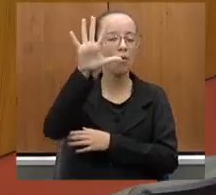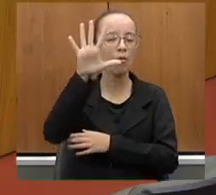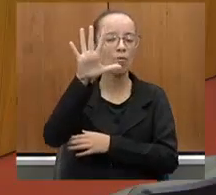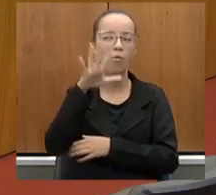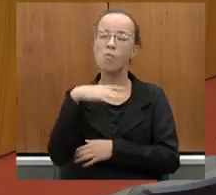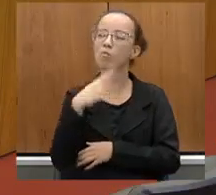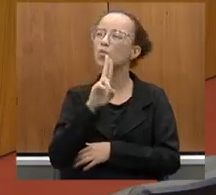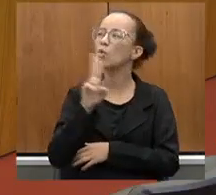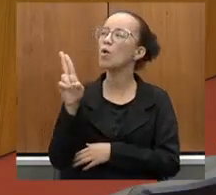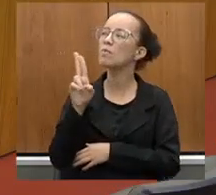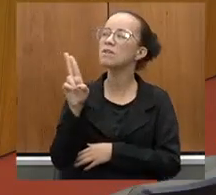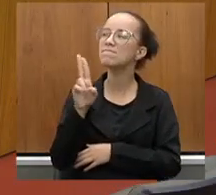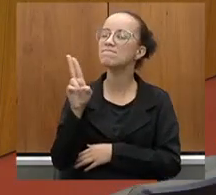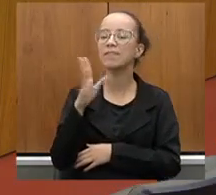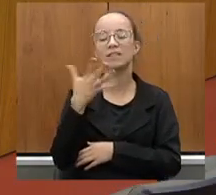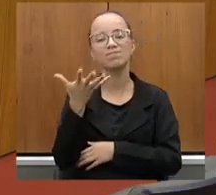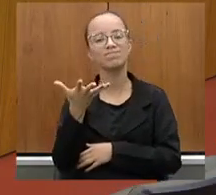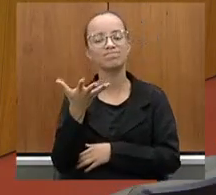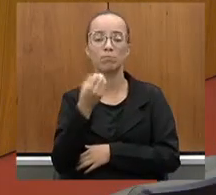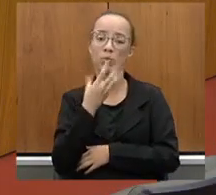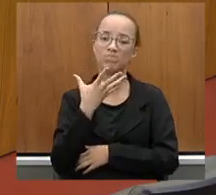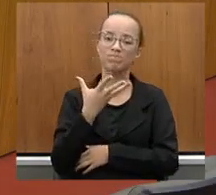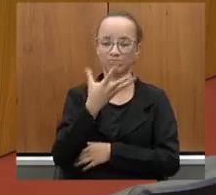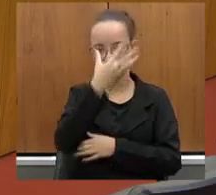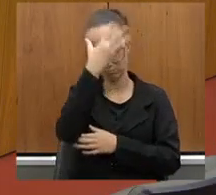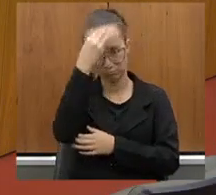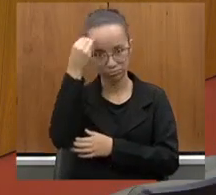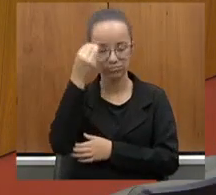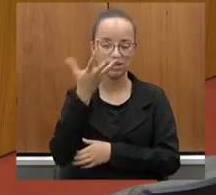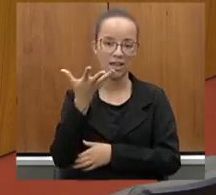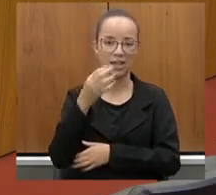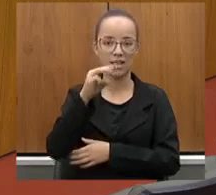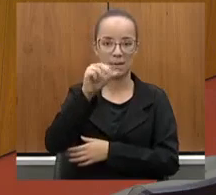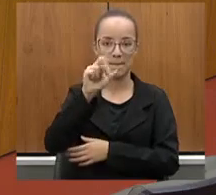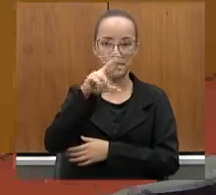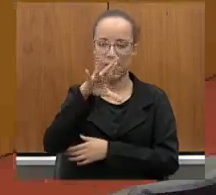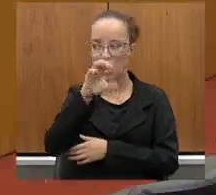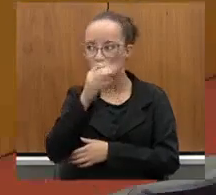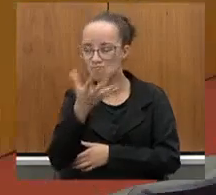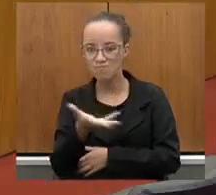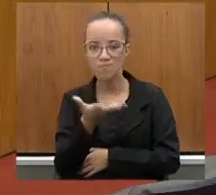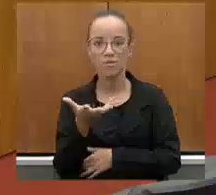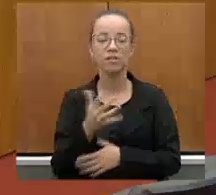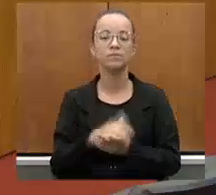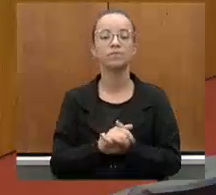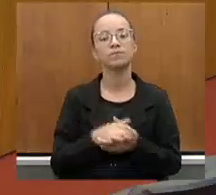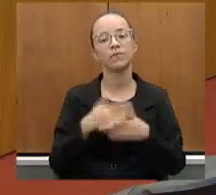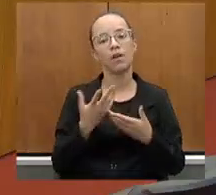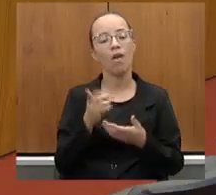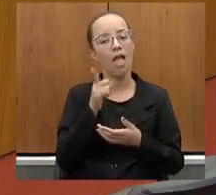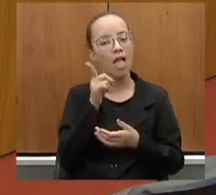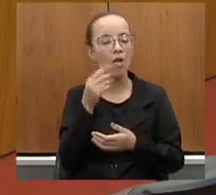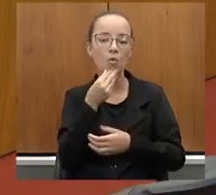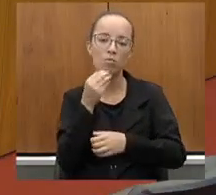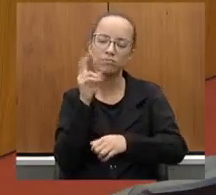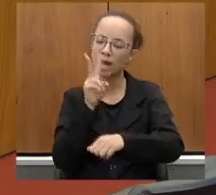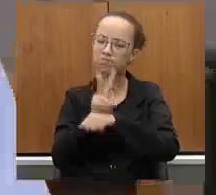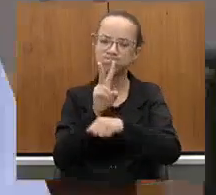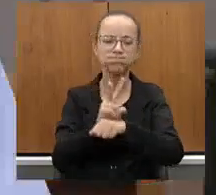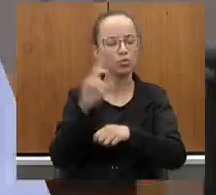Nosso regional, lá de Virgem da Lapa? Bom, fujo o Mário, e ele está monitorando isso